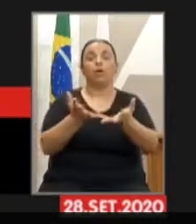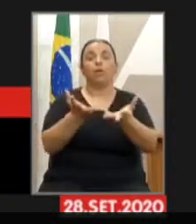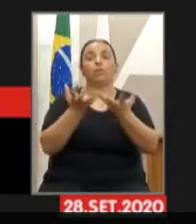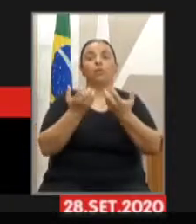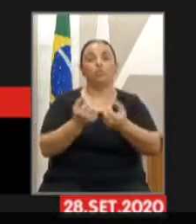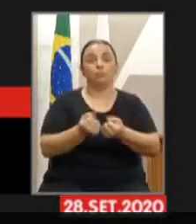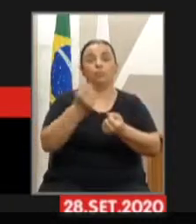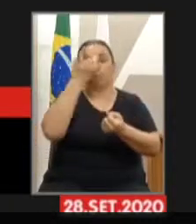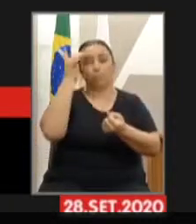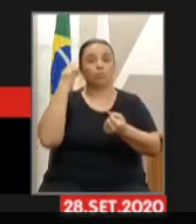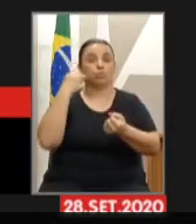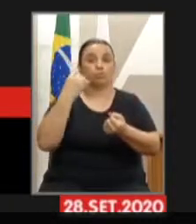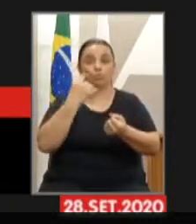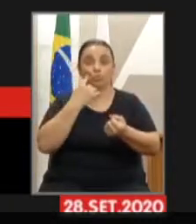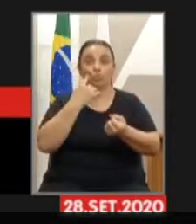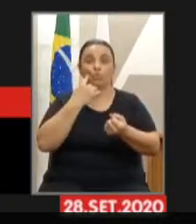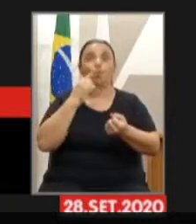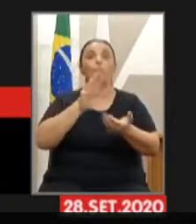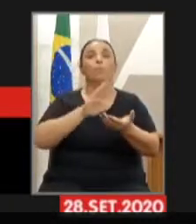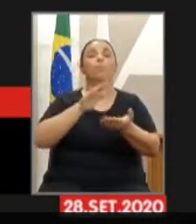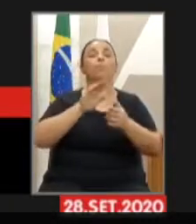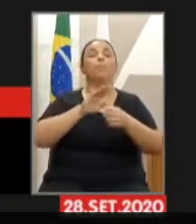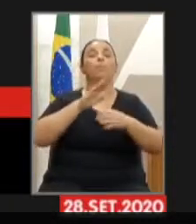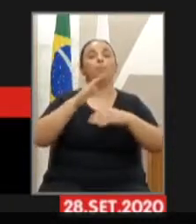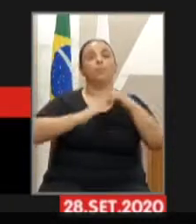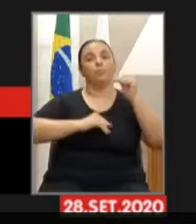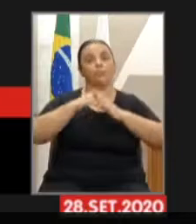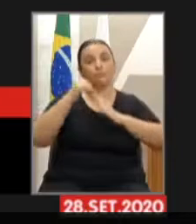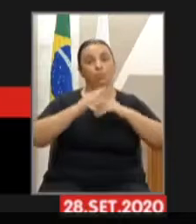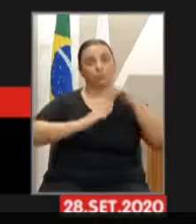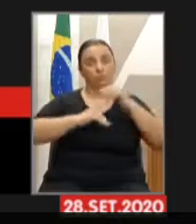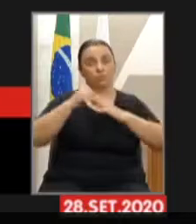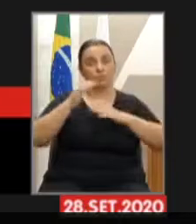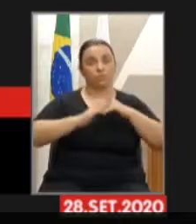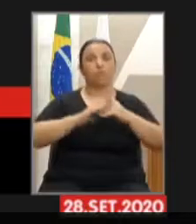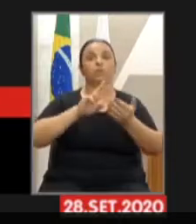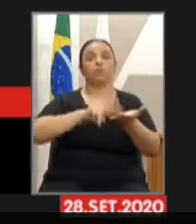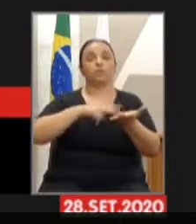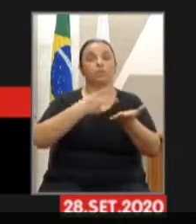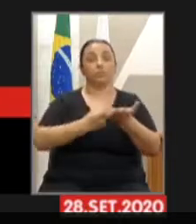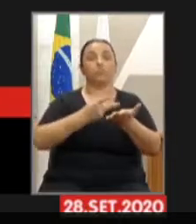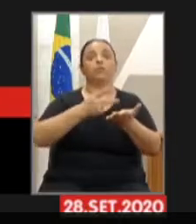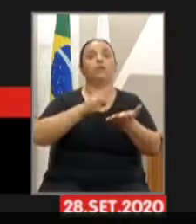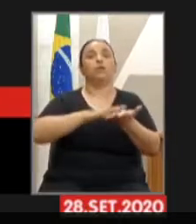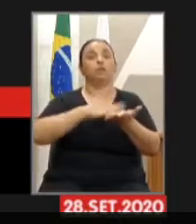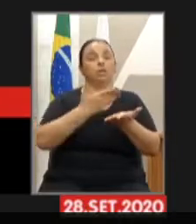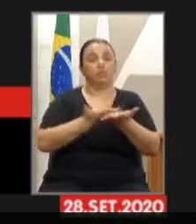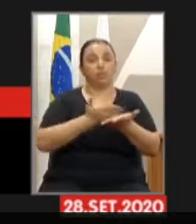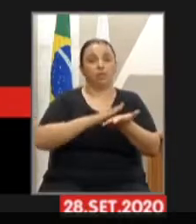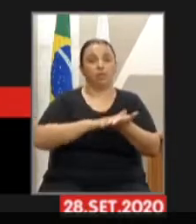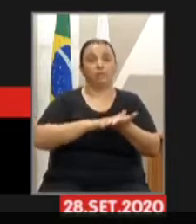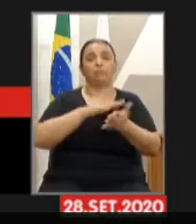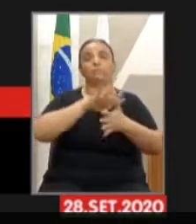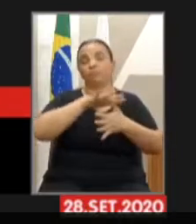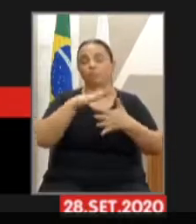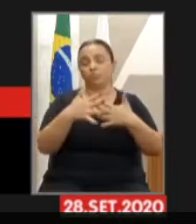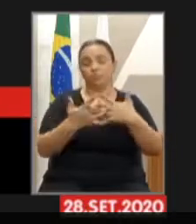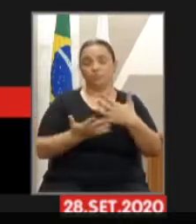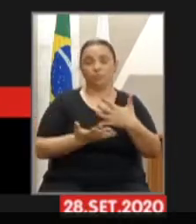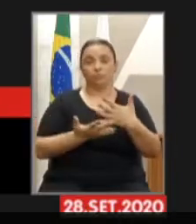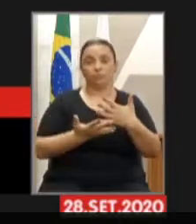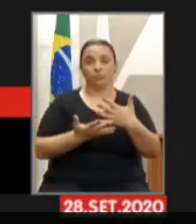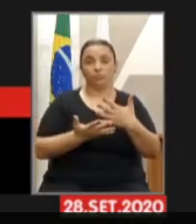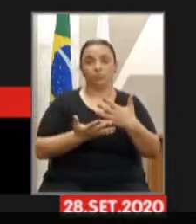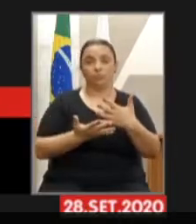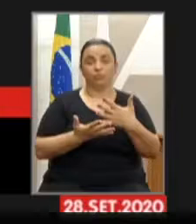internos de língua e municinais. Vamos aqui elencar agora as principais ações desenvolvidas pela Conselho de Articulação e